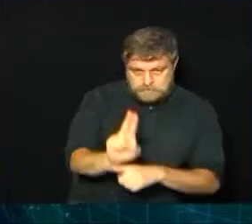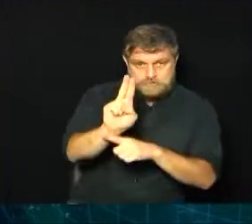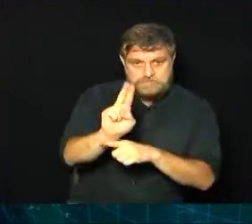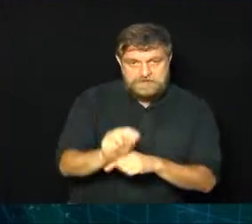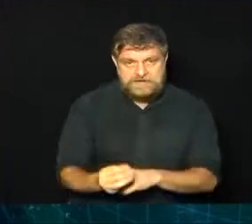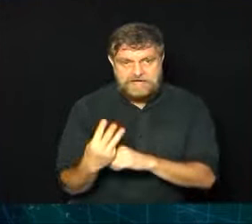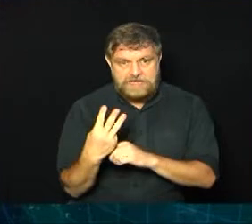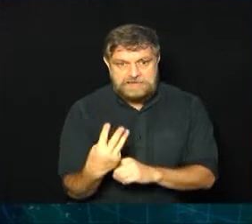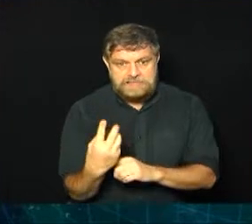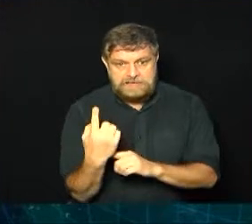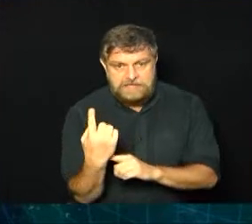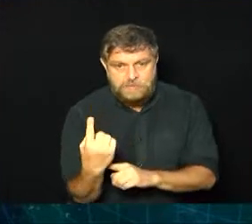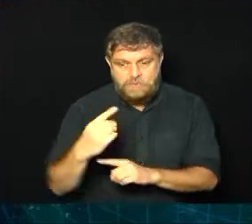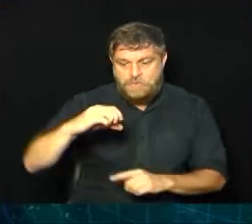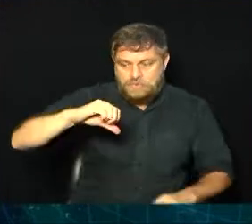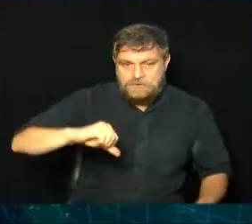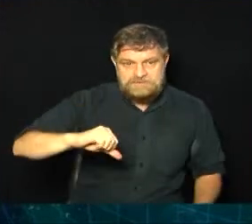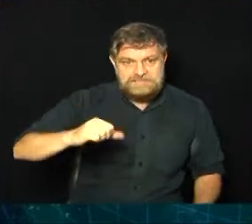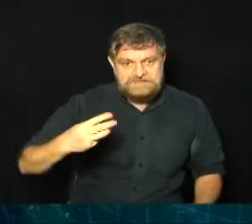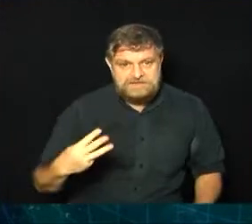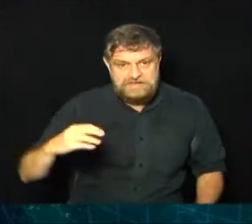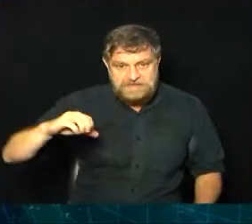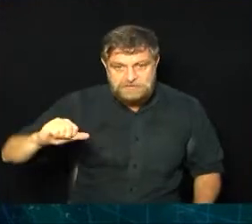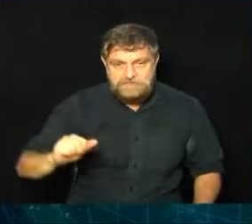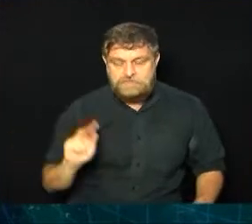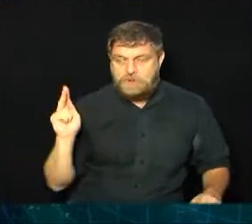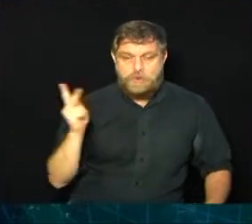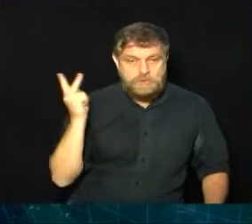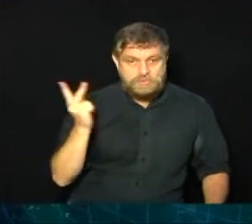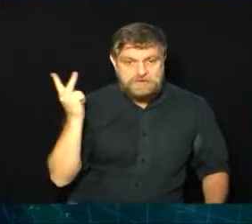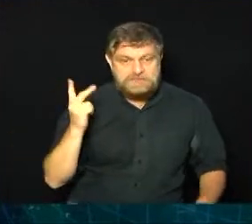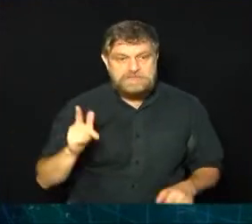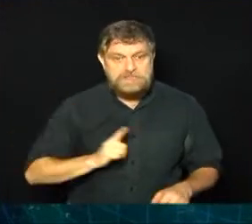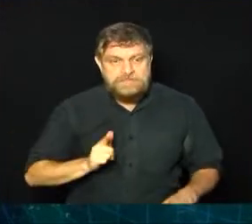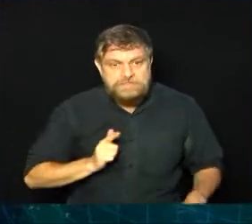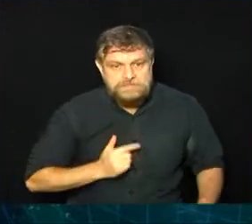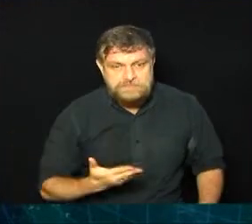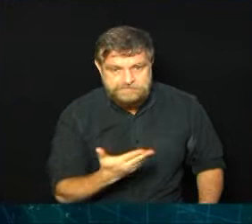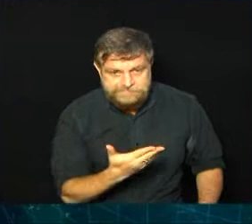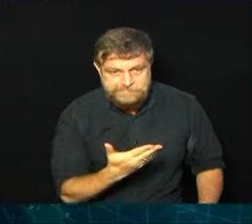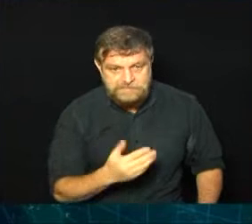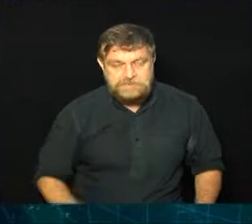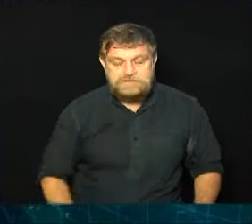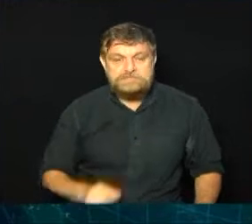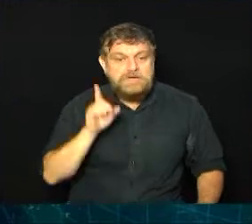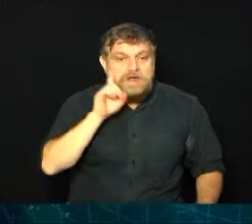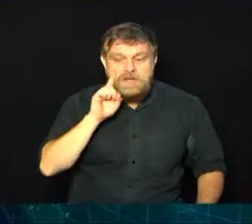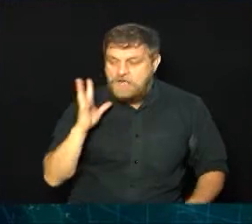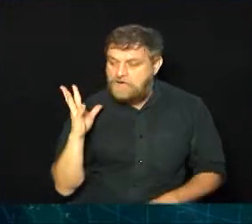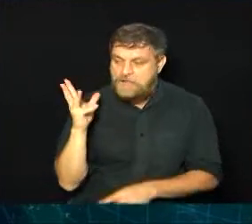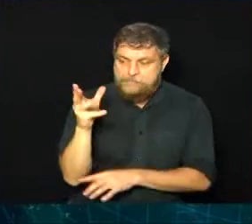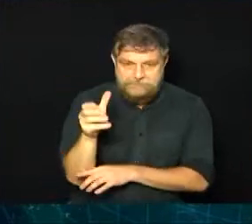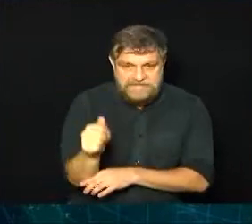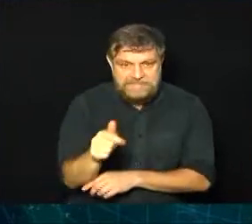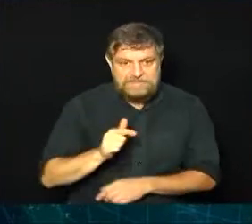.939, Hortolândia, 28.763, Americana aparece em seguida